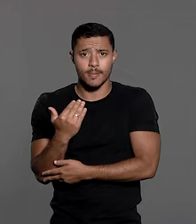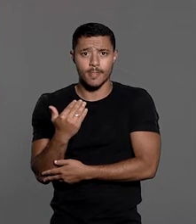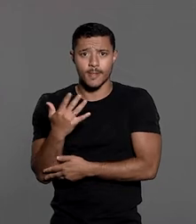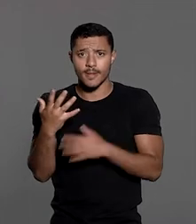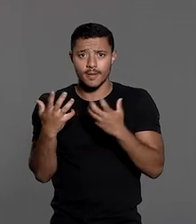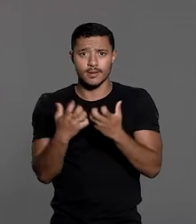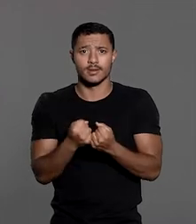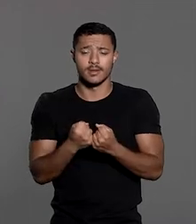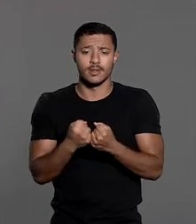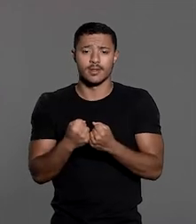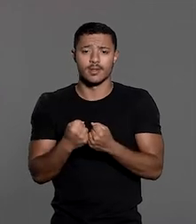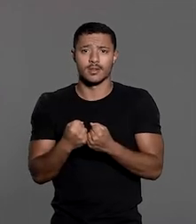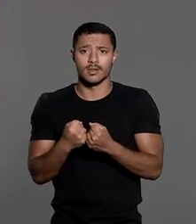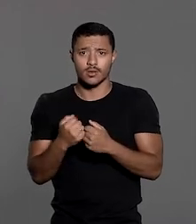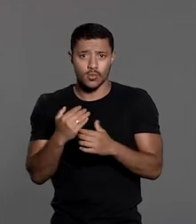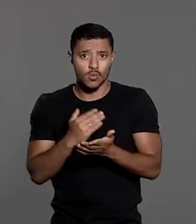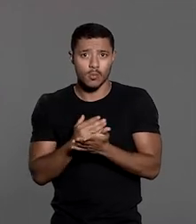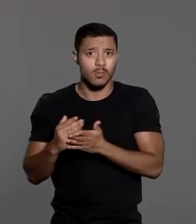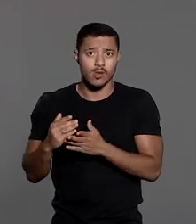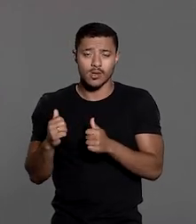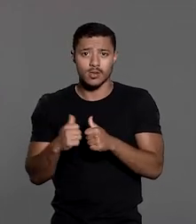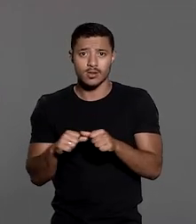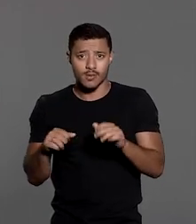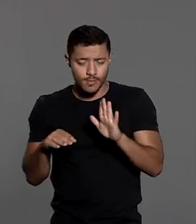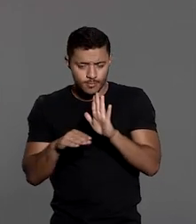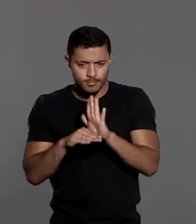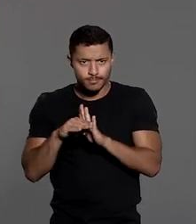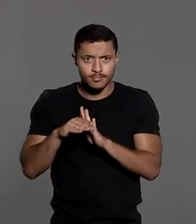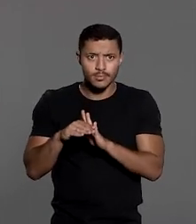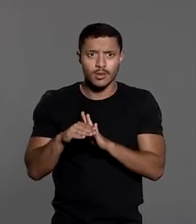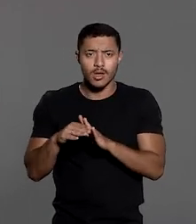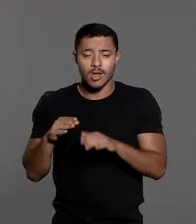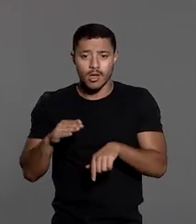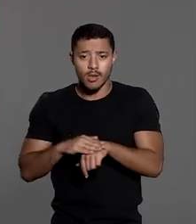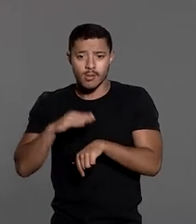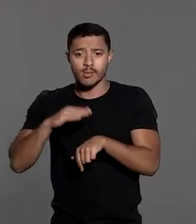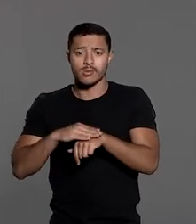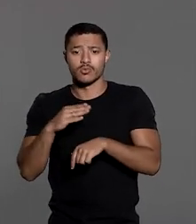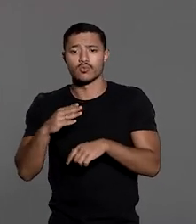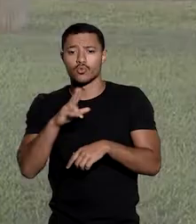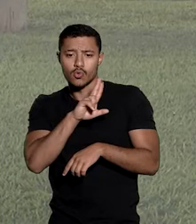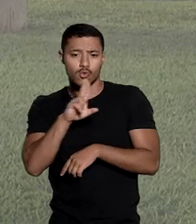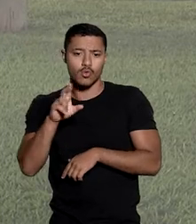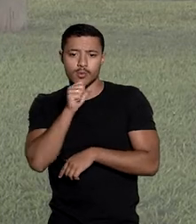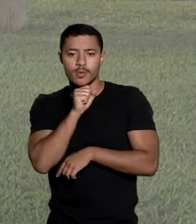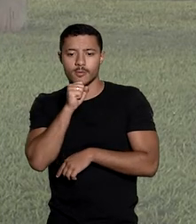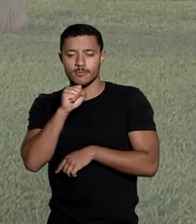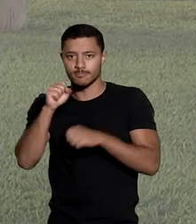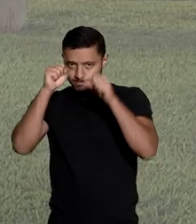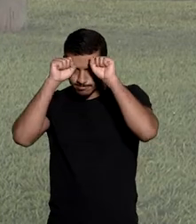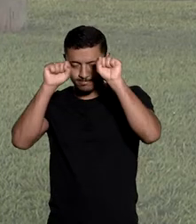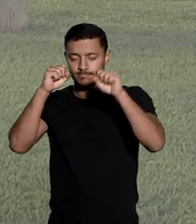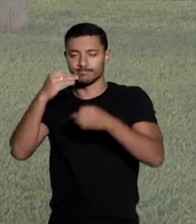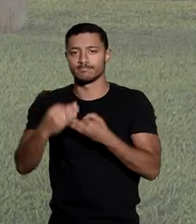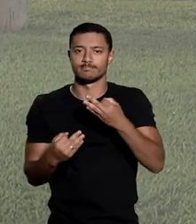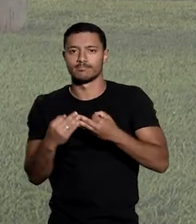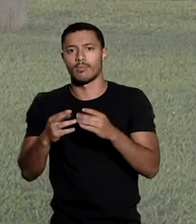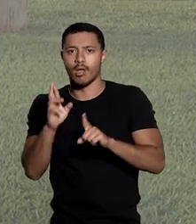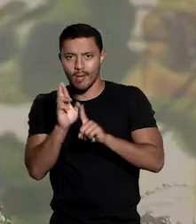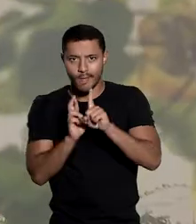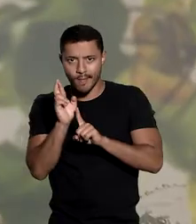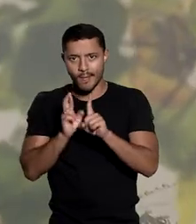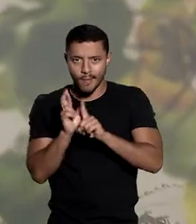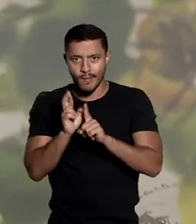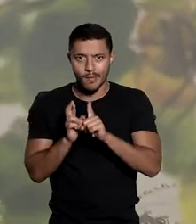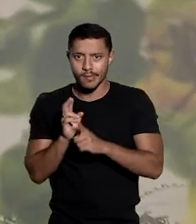considerar que a petição inicial estava limitada ao acréscimo do nome da avó. No STJ, relator ministro